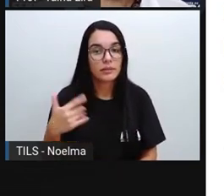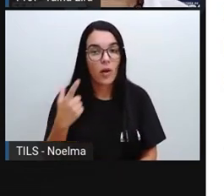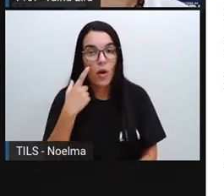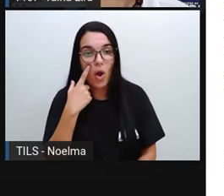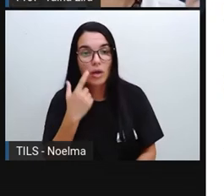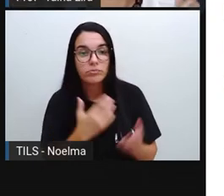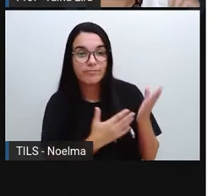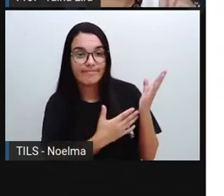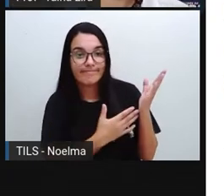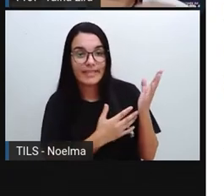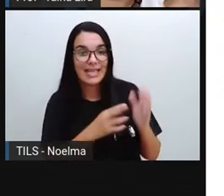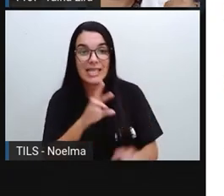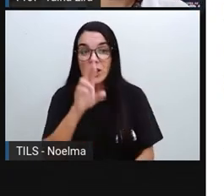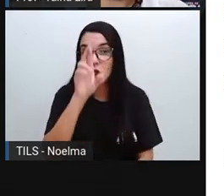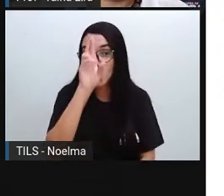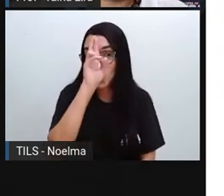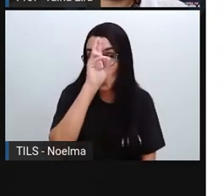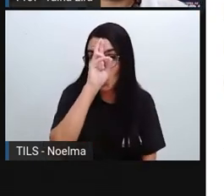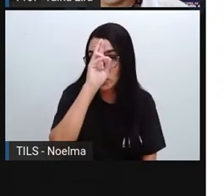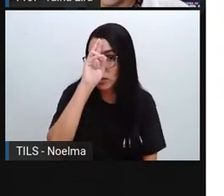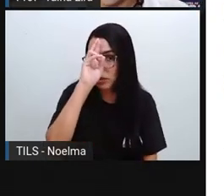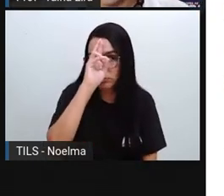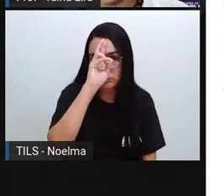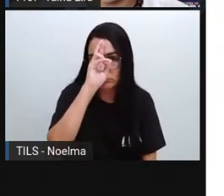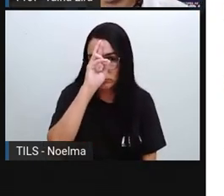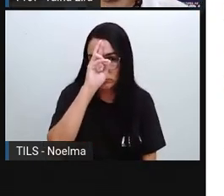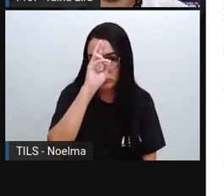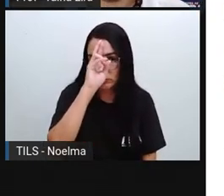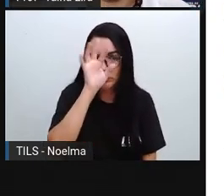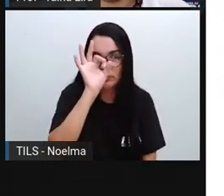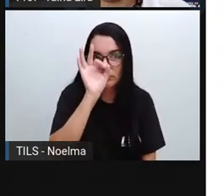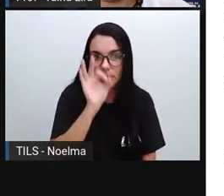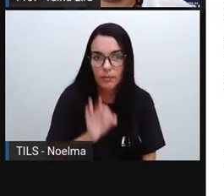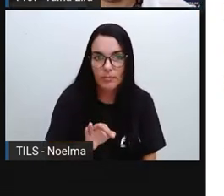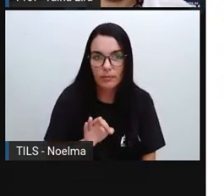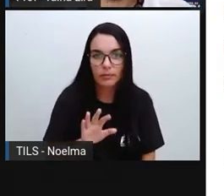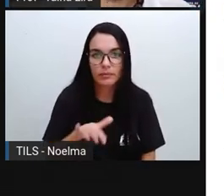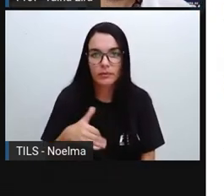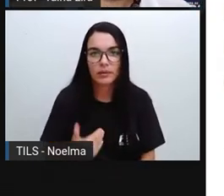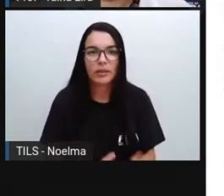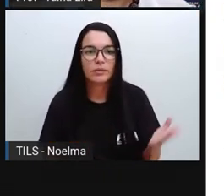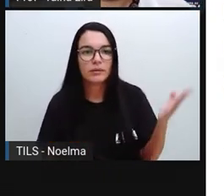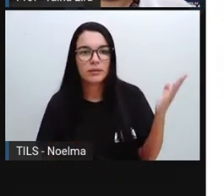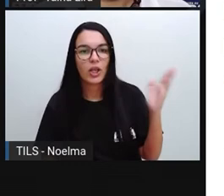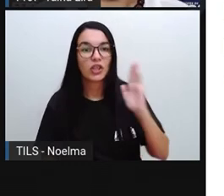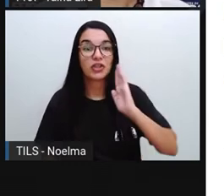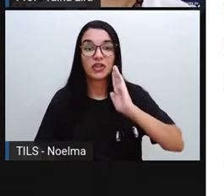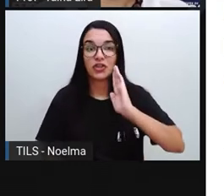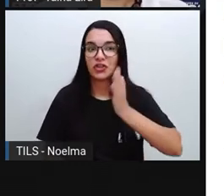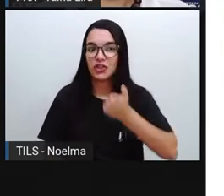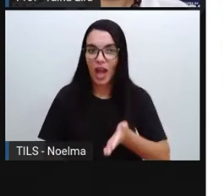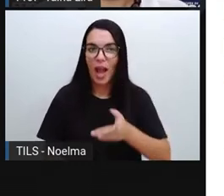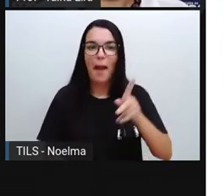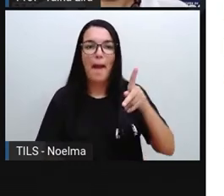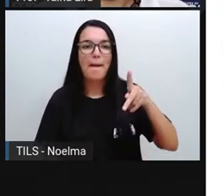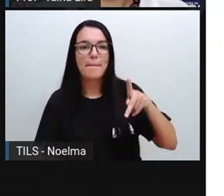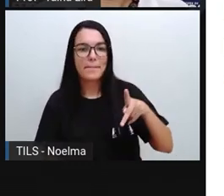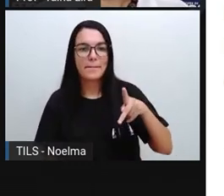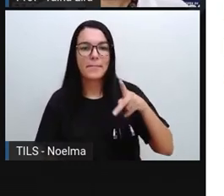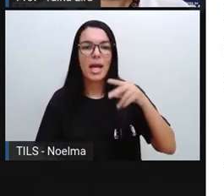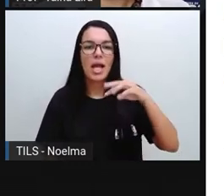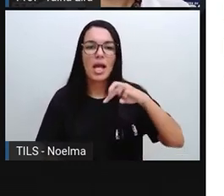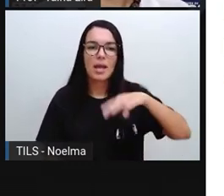tá? Então, caiu ali doze horas. Doze horas. Olha lá. Eu já coloquei, ó,